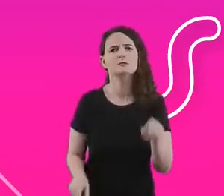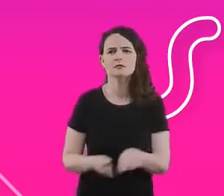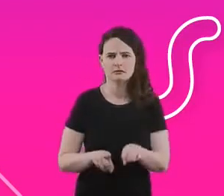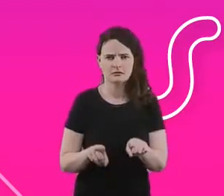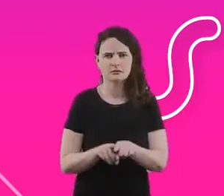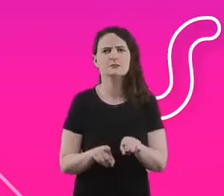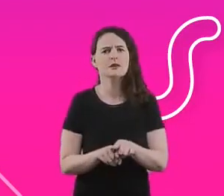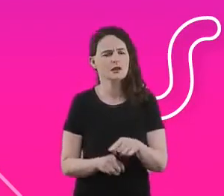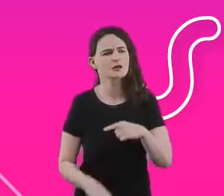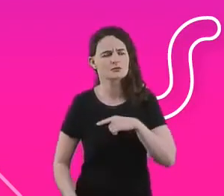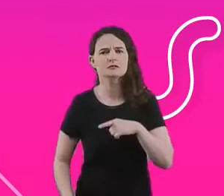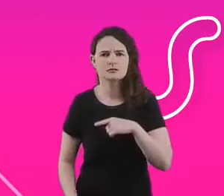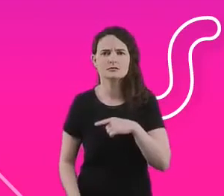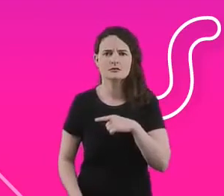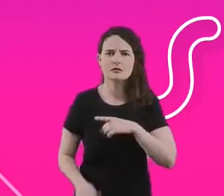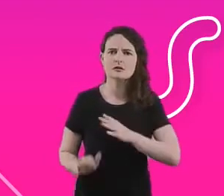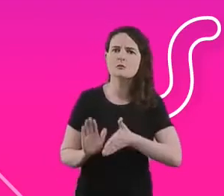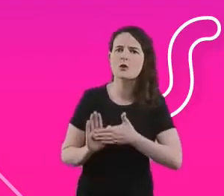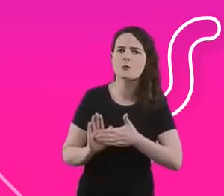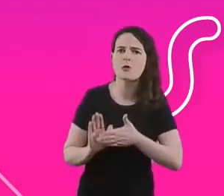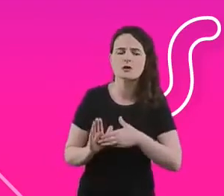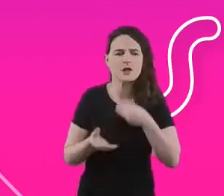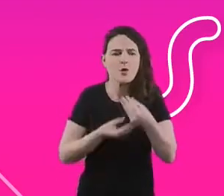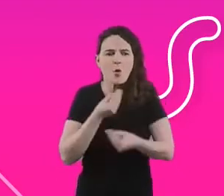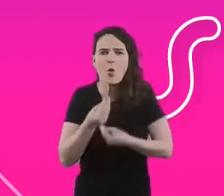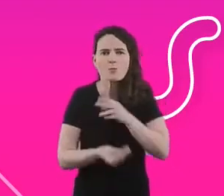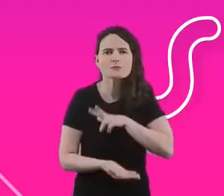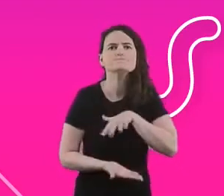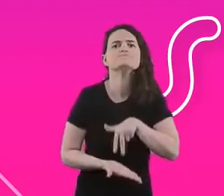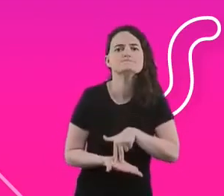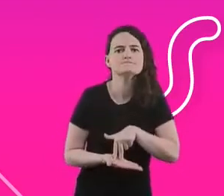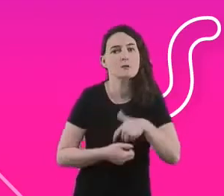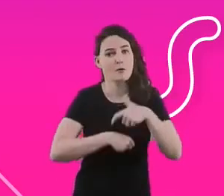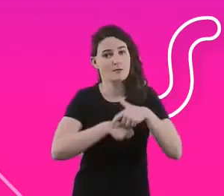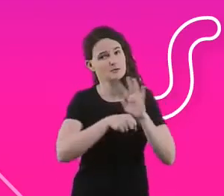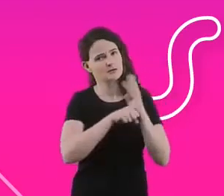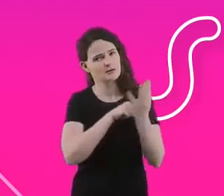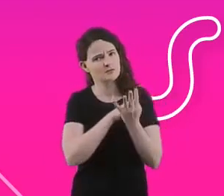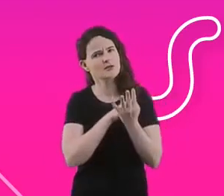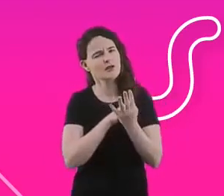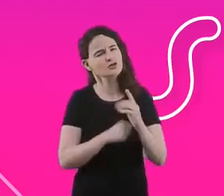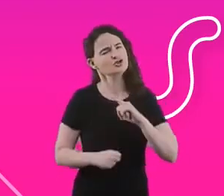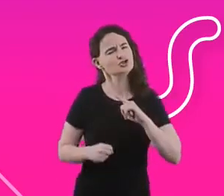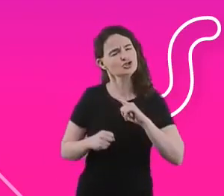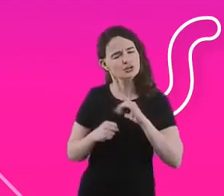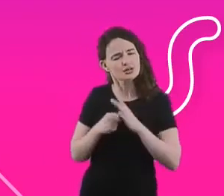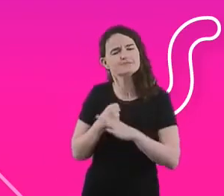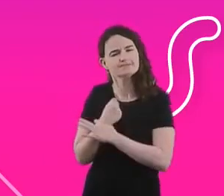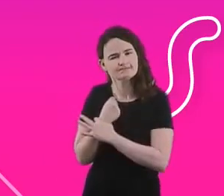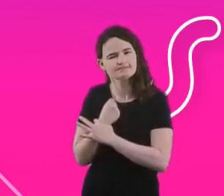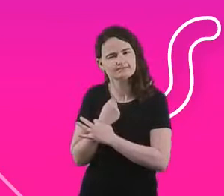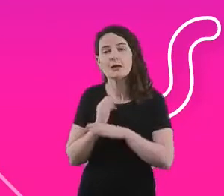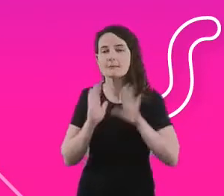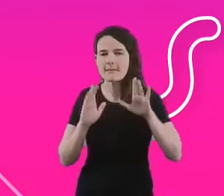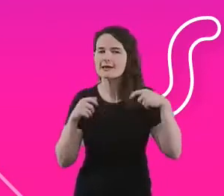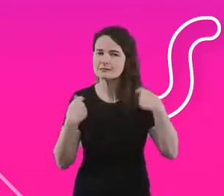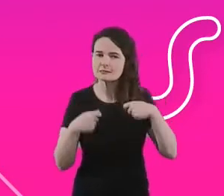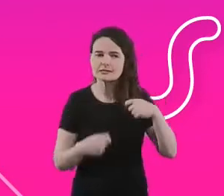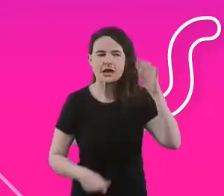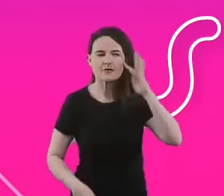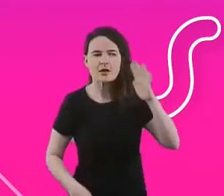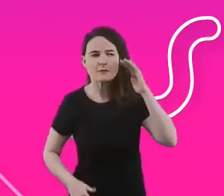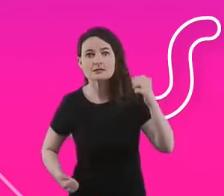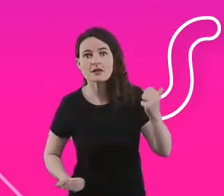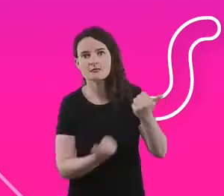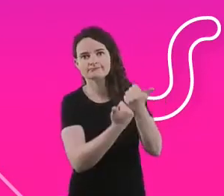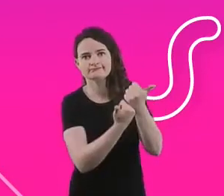gente conseguiria sobreviver de alguma forma um pouco mais fácil na pandemia, mas a tinha que pensar também no nosso ecossistema como um todo. Então, BEV, junto